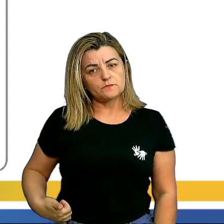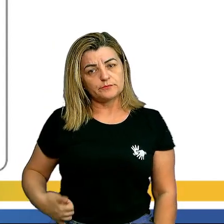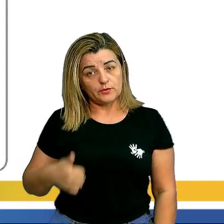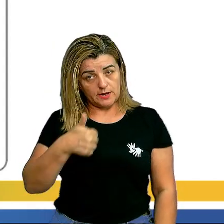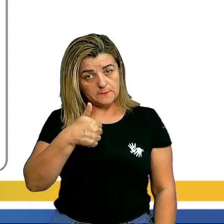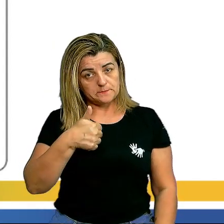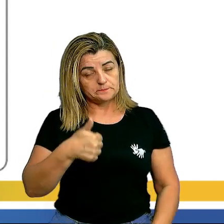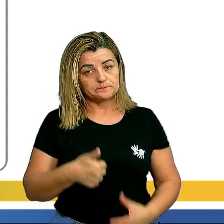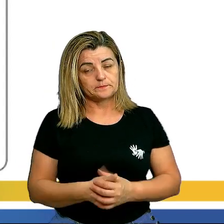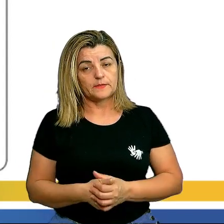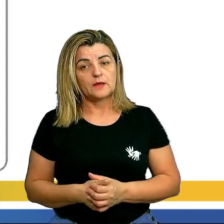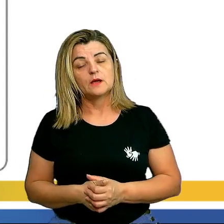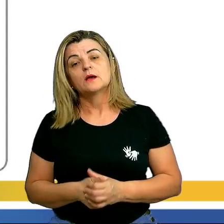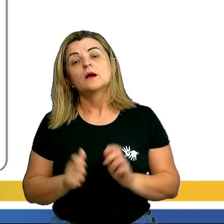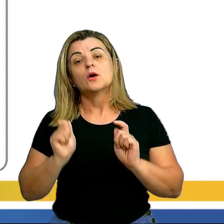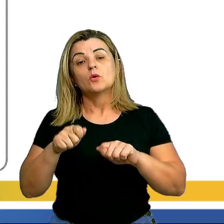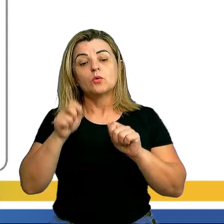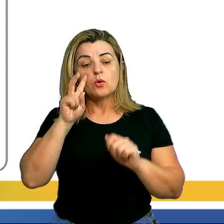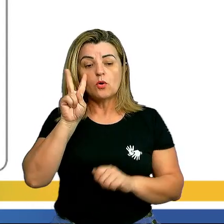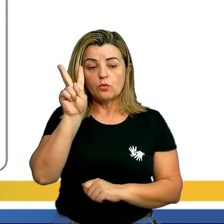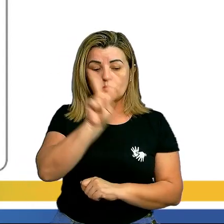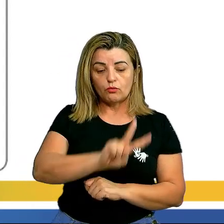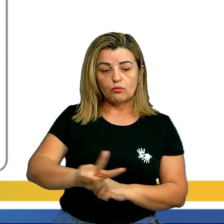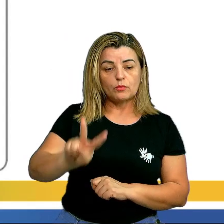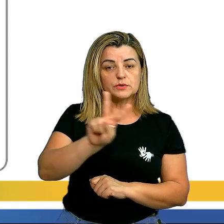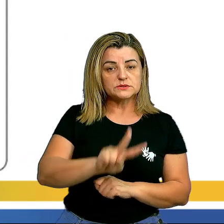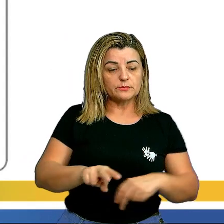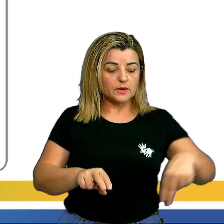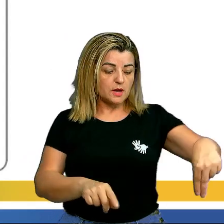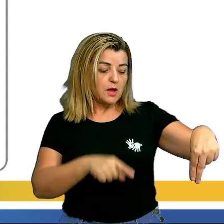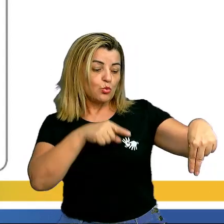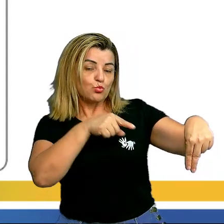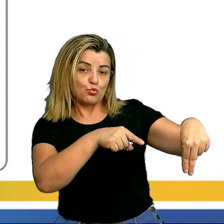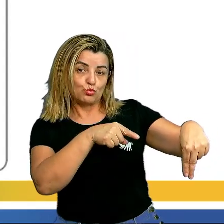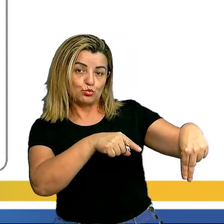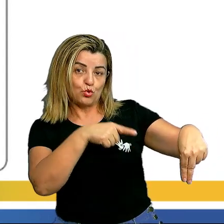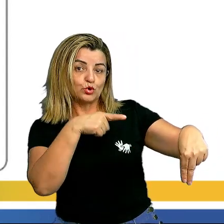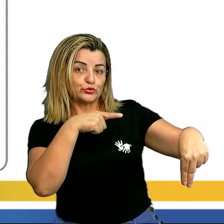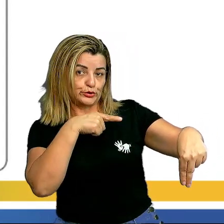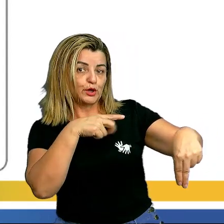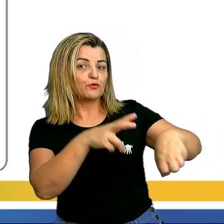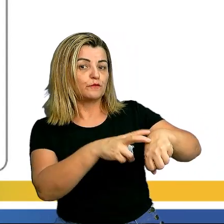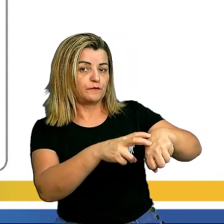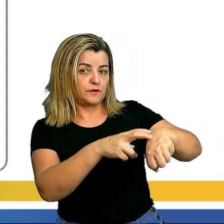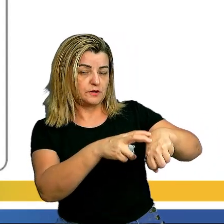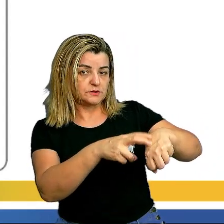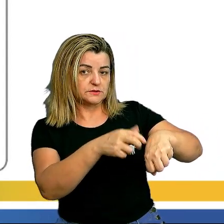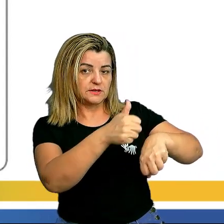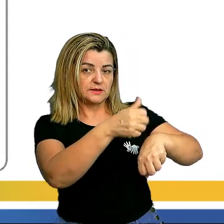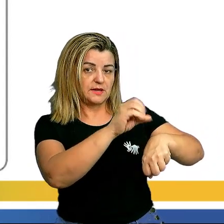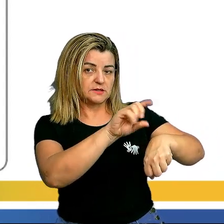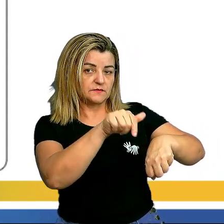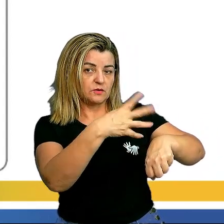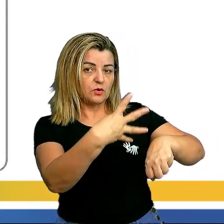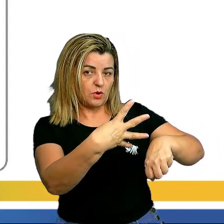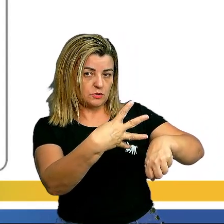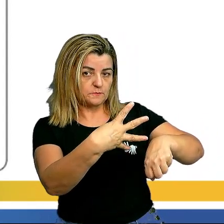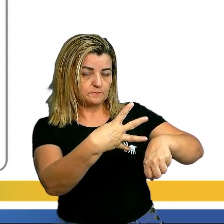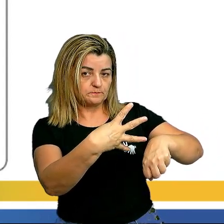Tudo bem? Então nós podemos observar aí no norte, que nós temos aí o verde, 10,4.